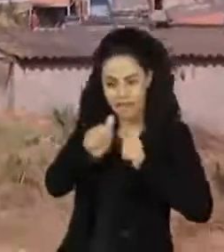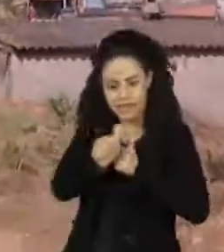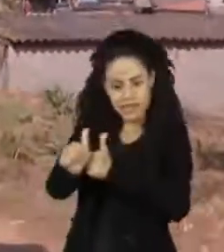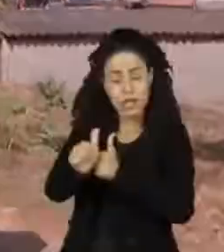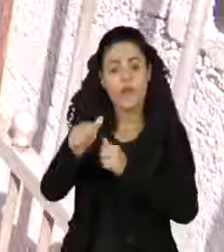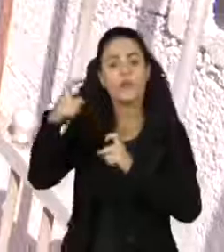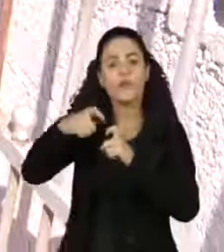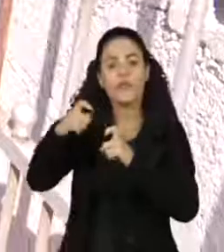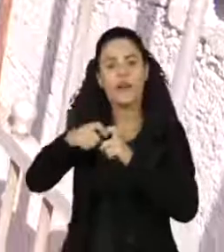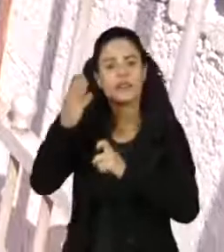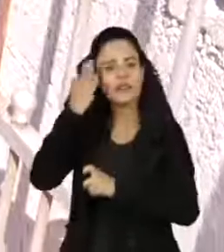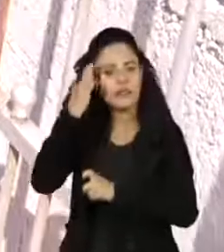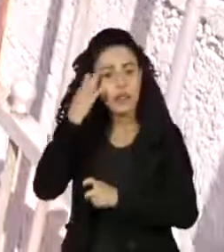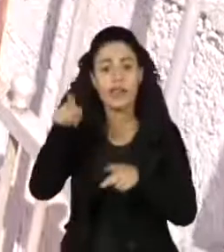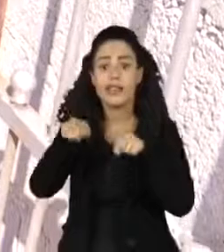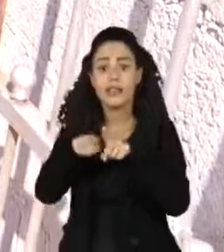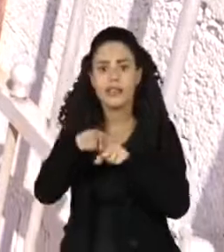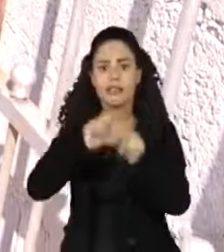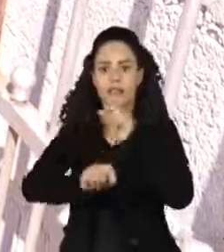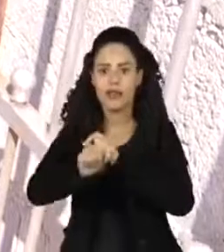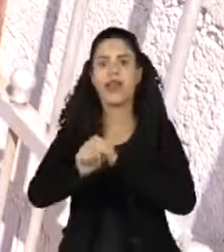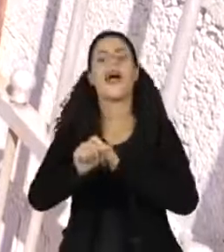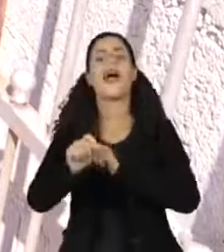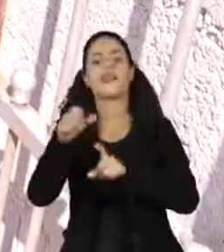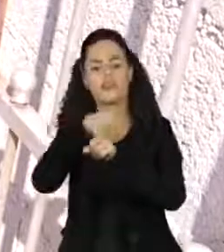para que o sistema te ajude a ter um planejamento familiar.